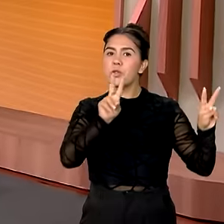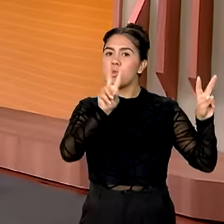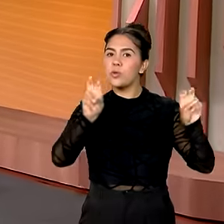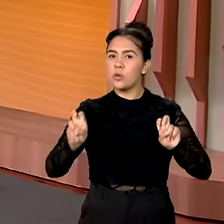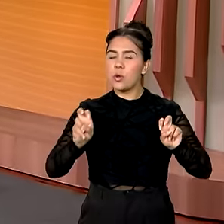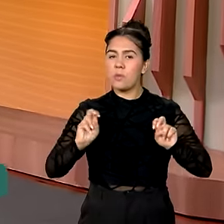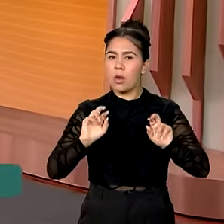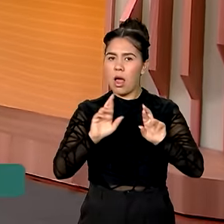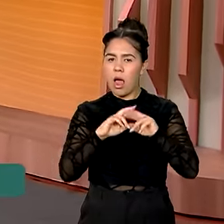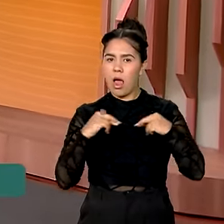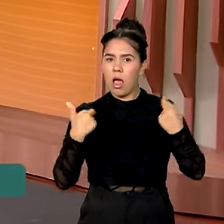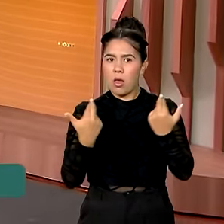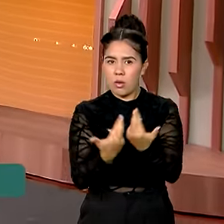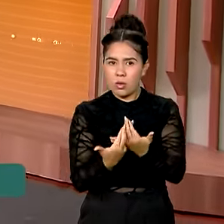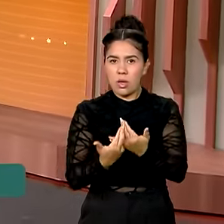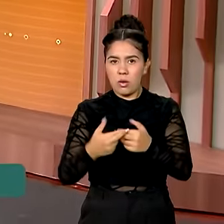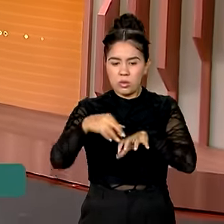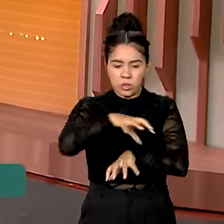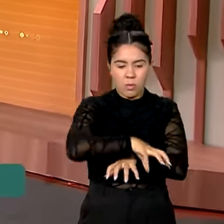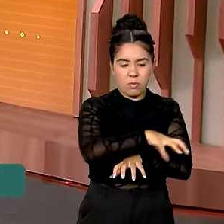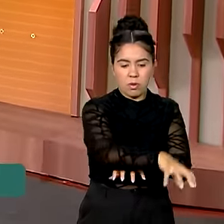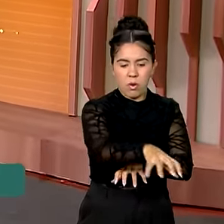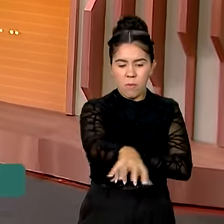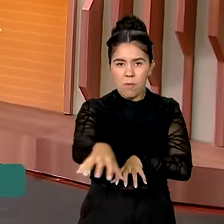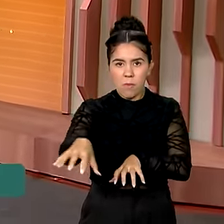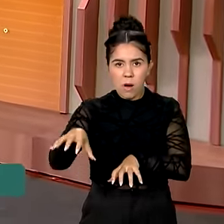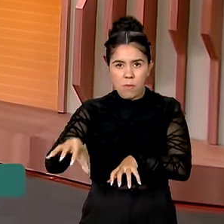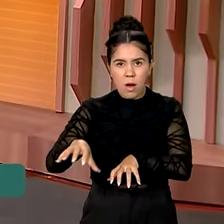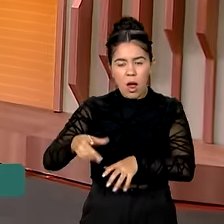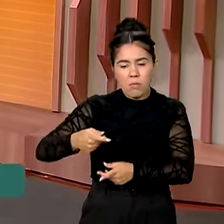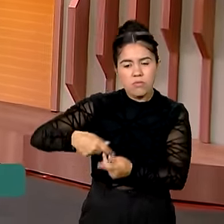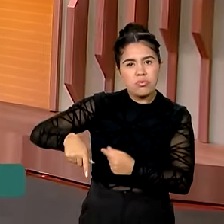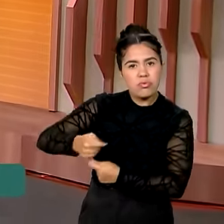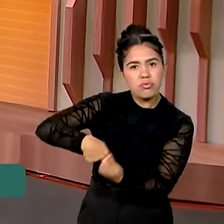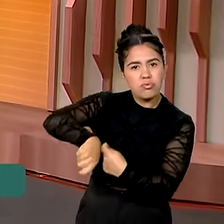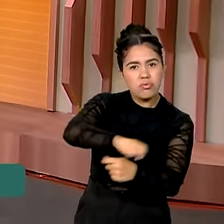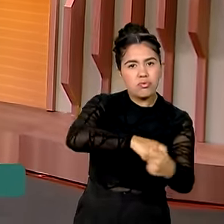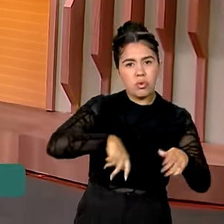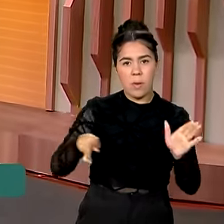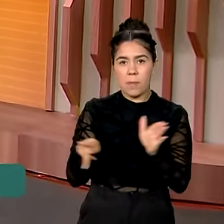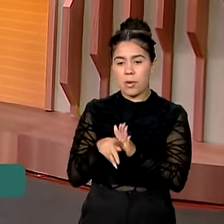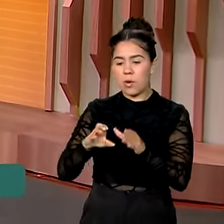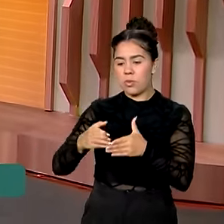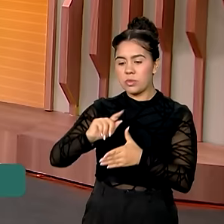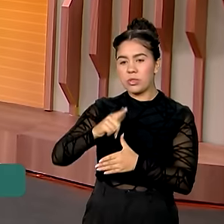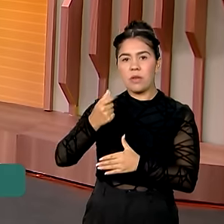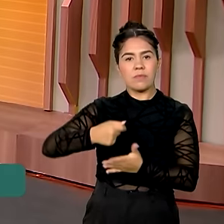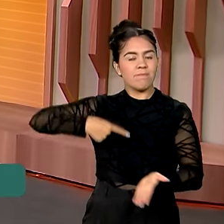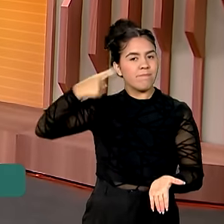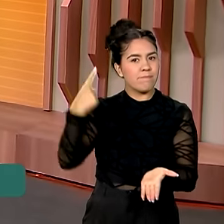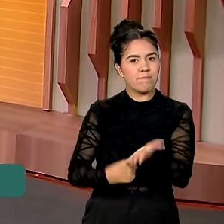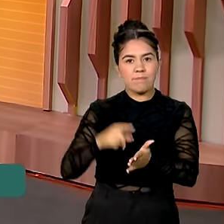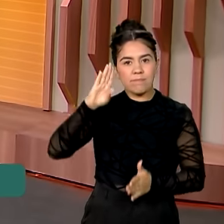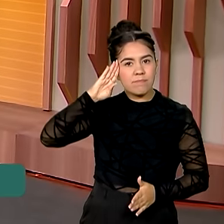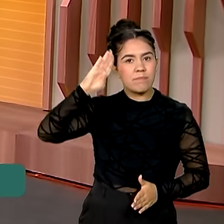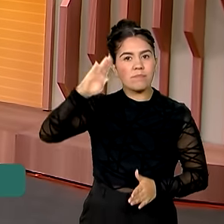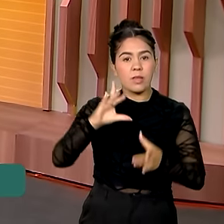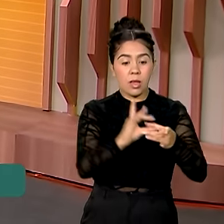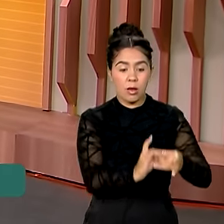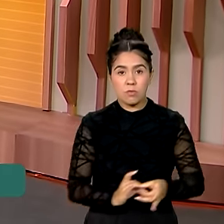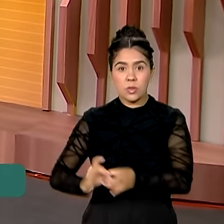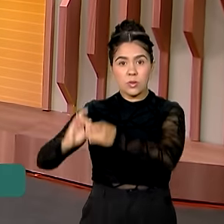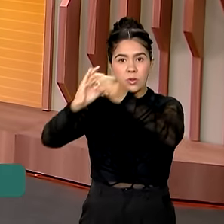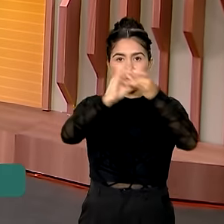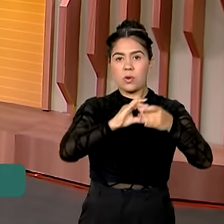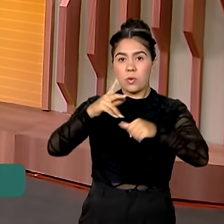G20 começaram na última segunda-feira e a principal meta do governo é firmar esta aliança global contra a fome